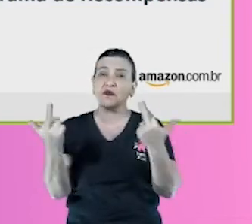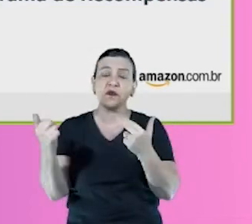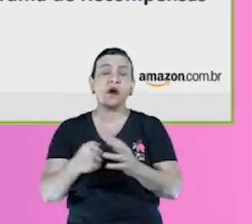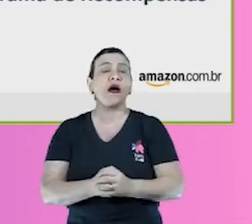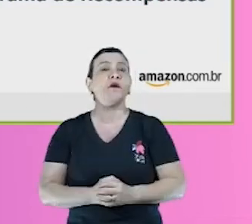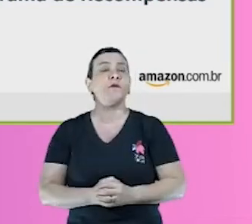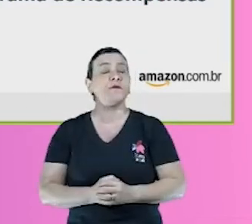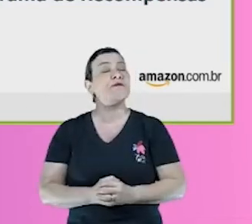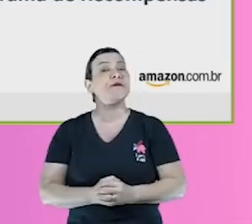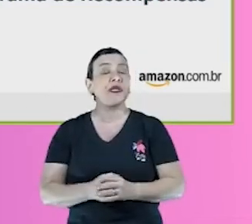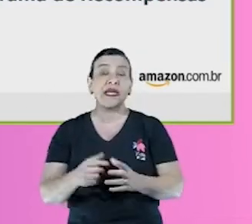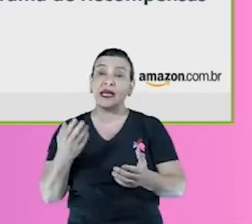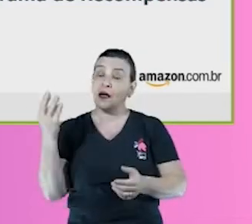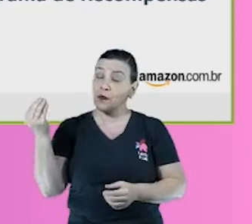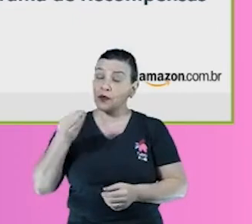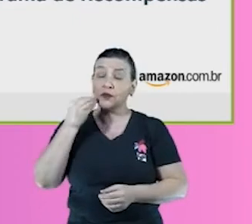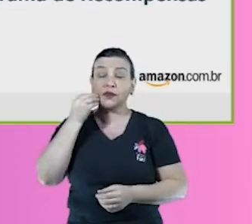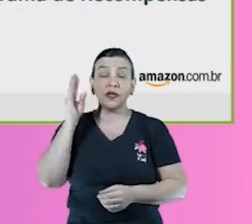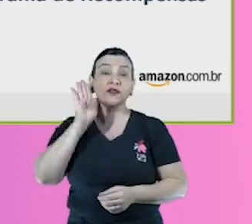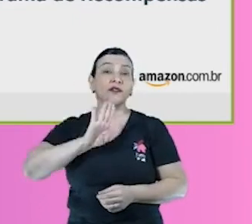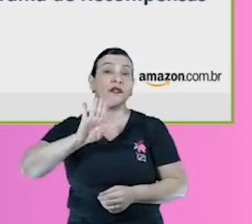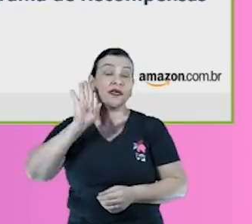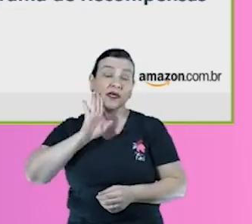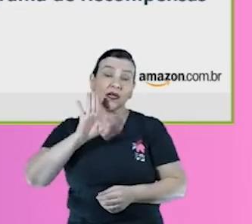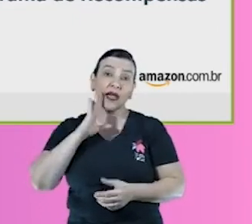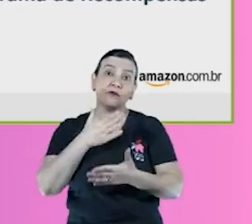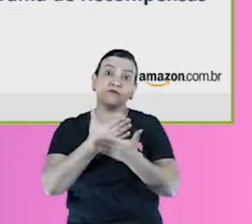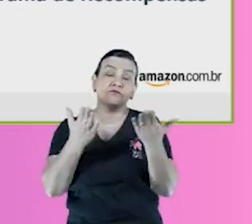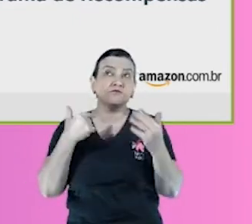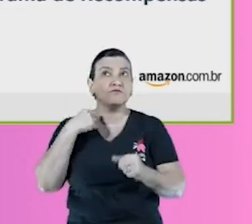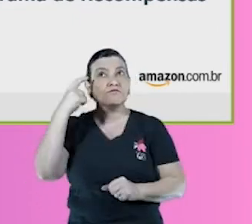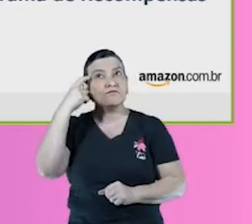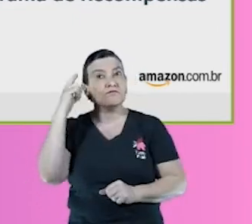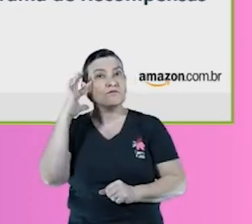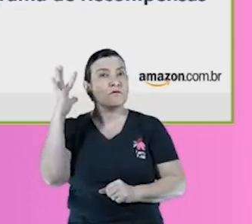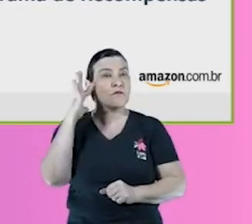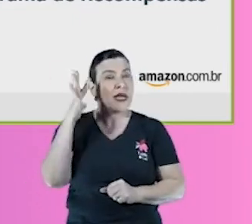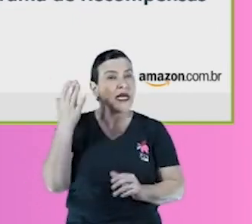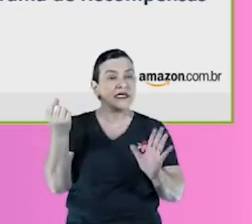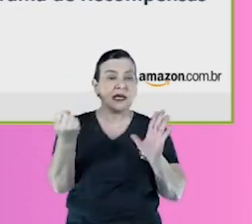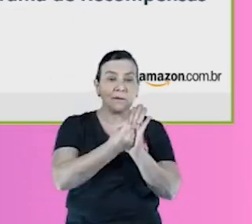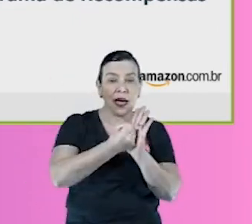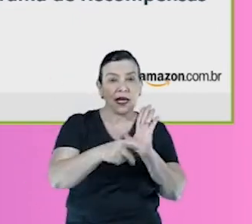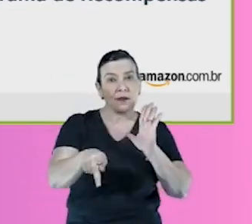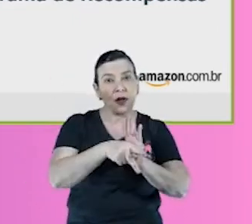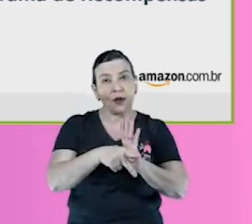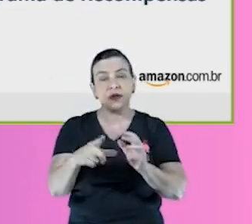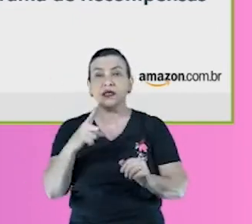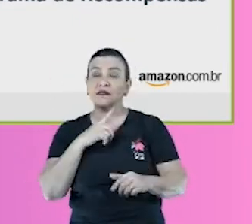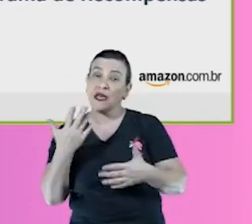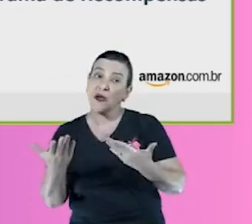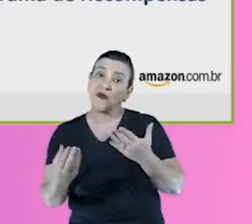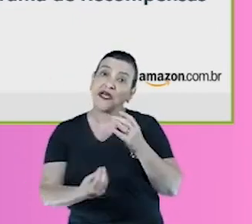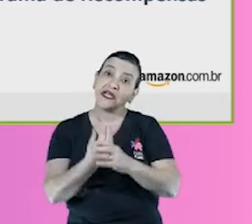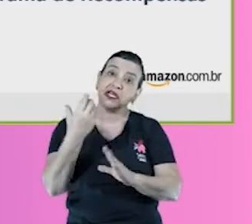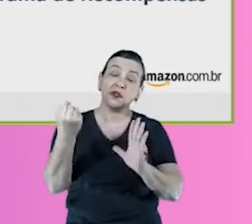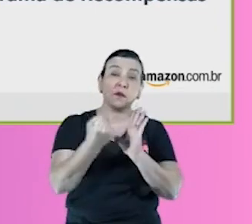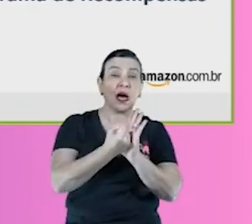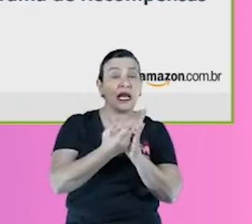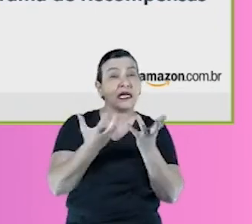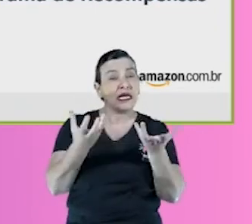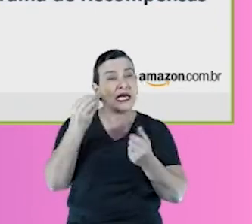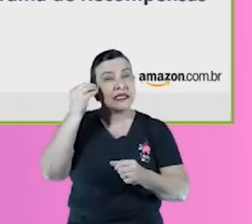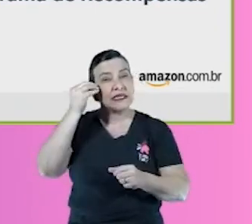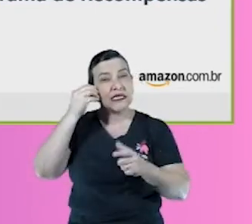Essa é uma oportunidade muito legal, né, pra quem, principalmente pra quem tem marca própria, está desenvolvendo uma marca, de testar um mercado novo e de